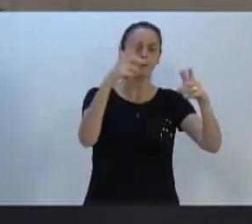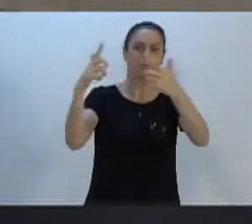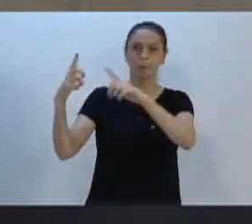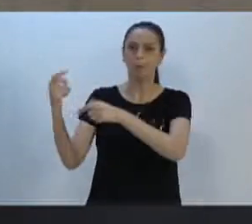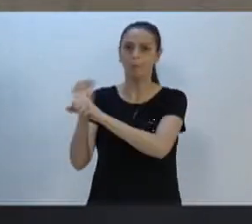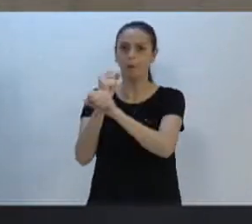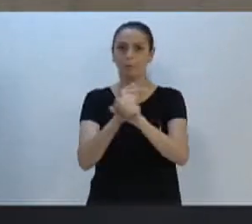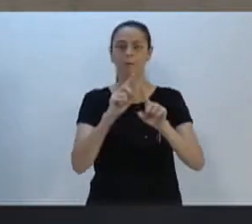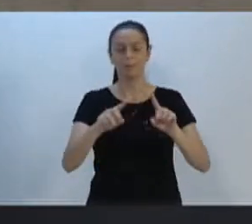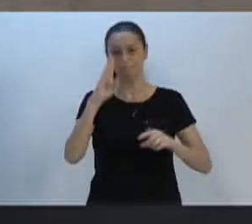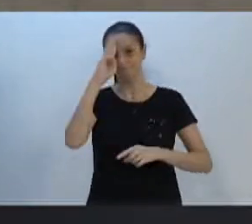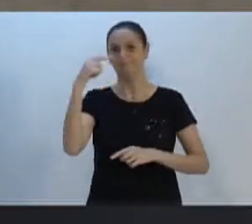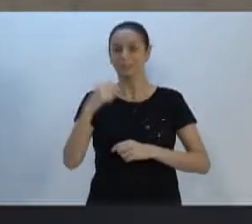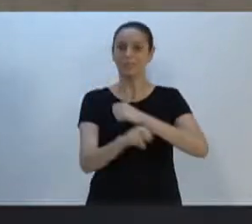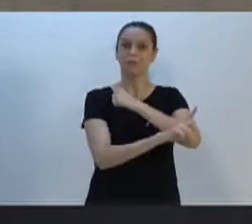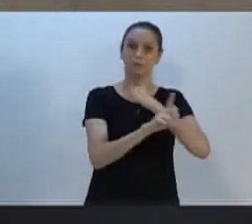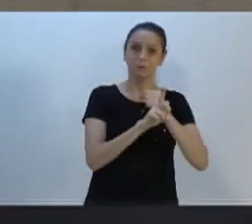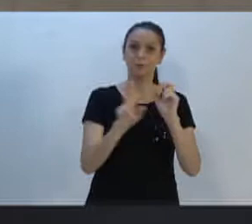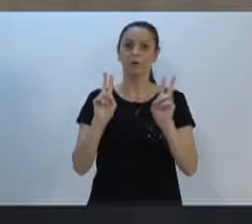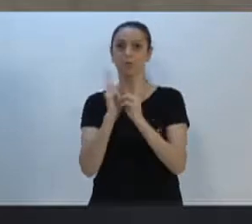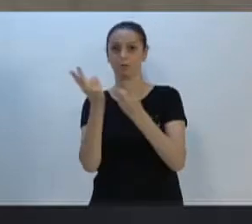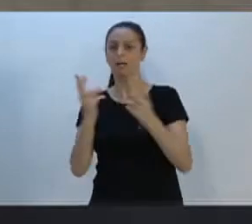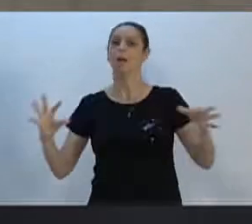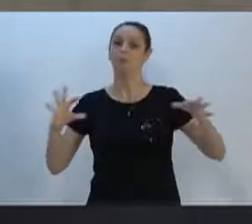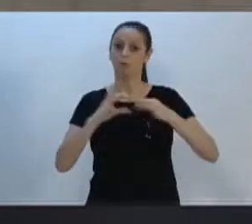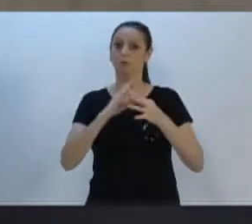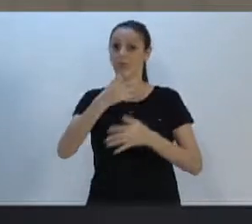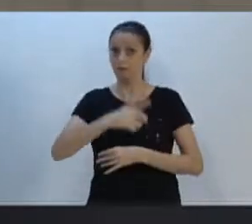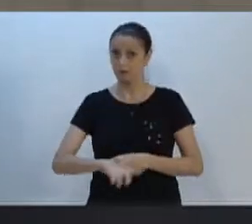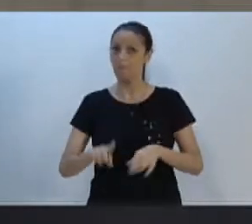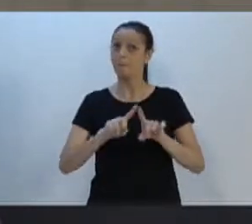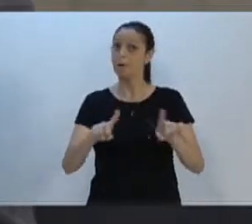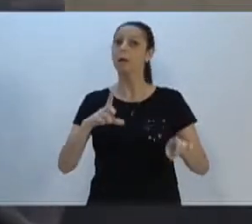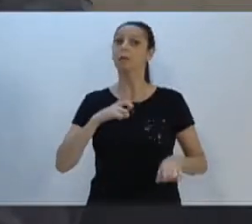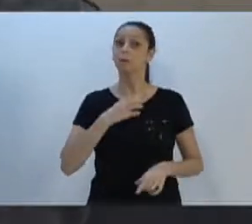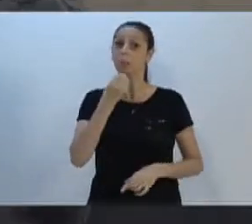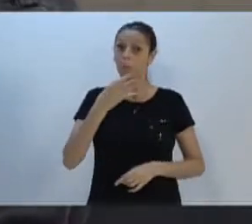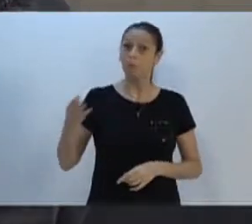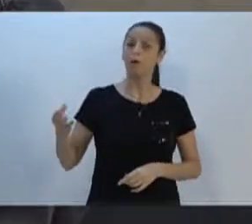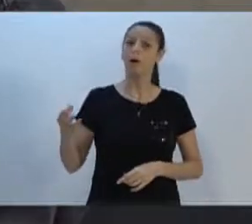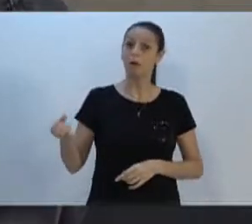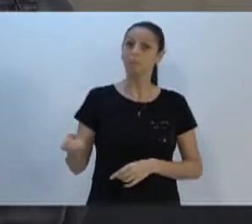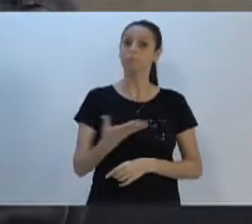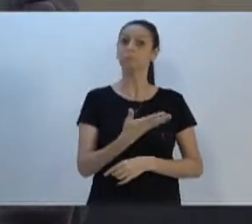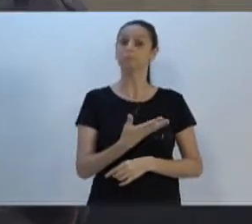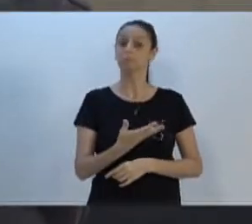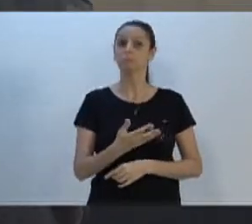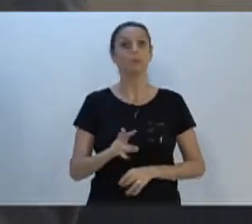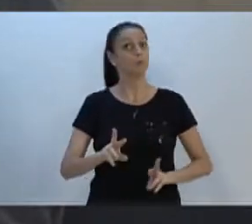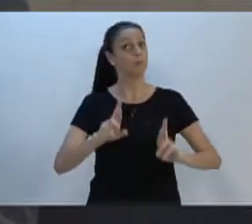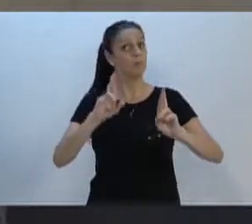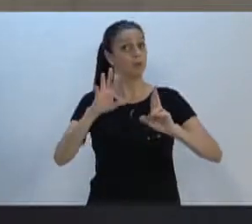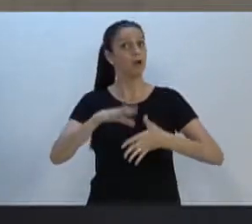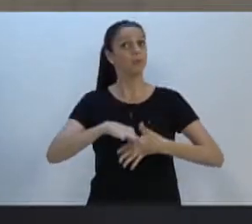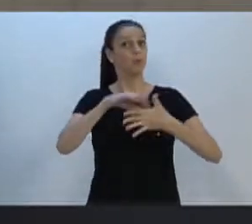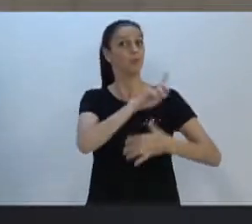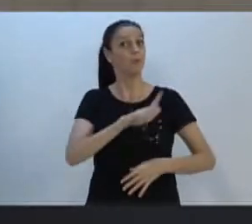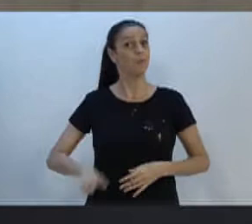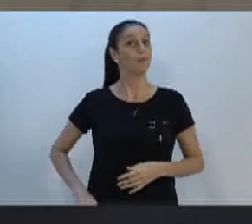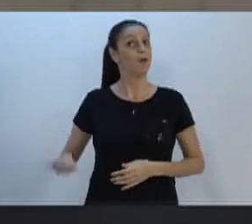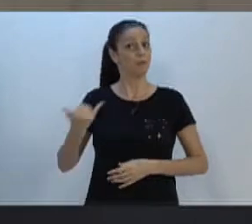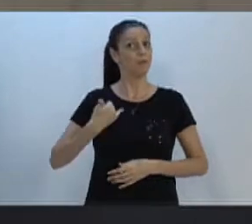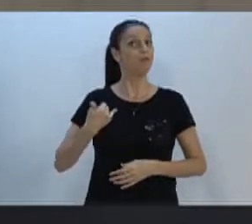Velha Garcia. Mas tem uma boa notícia, e quero que o líder do governo confirme, talvez hoje ainda,